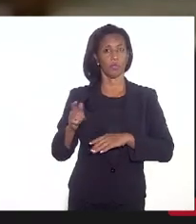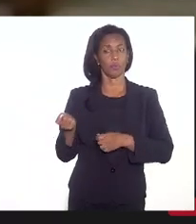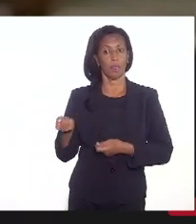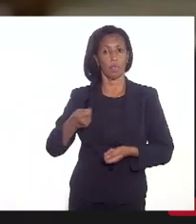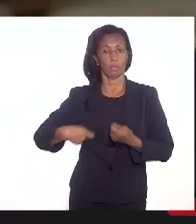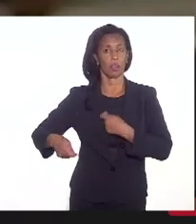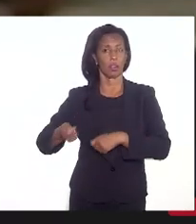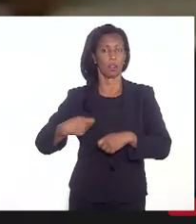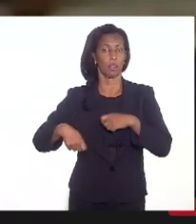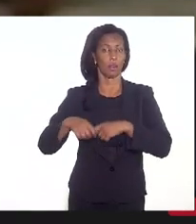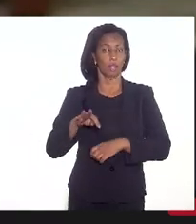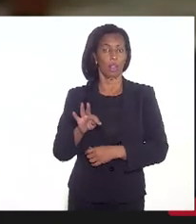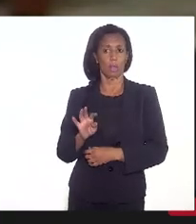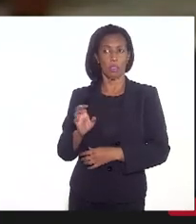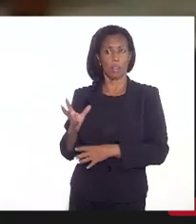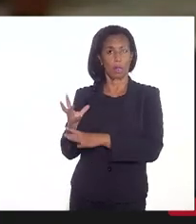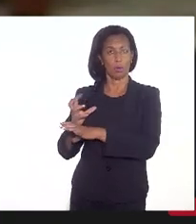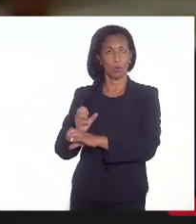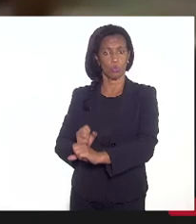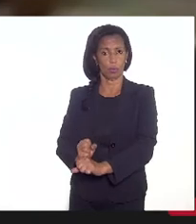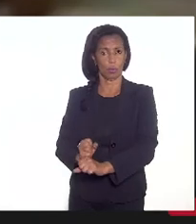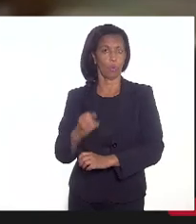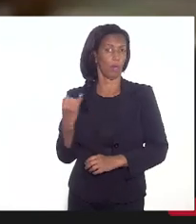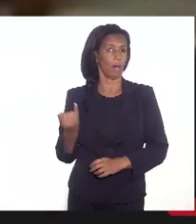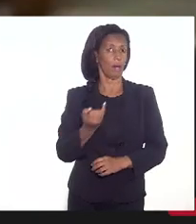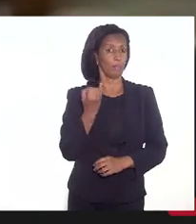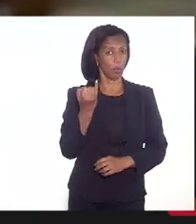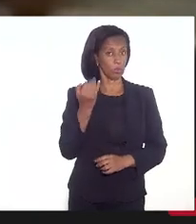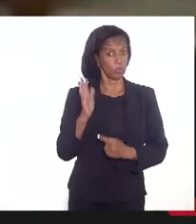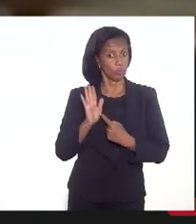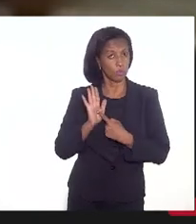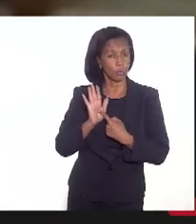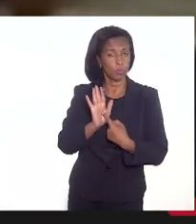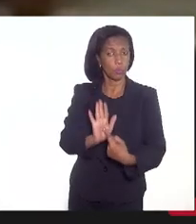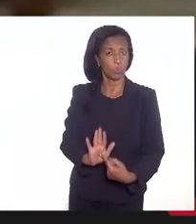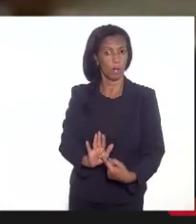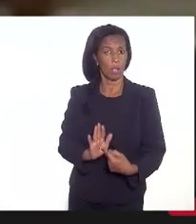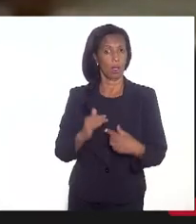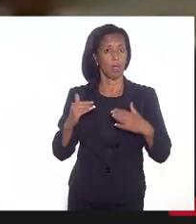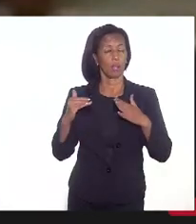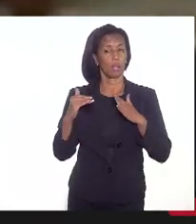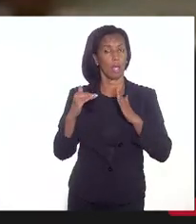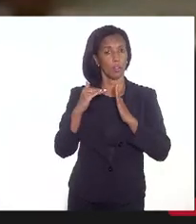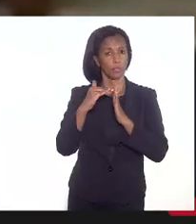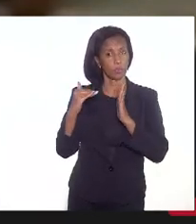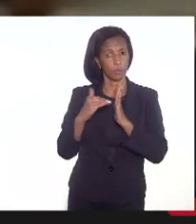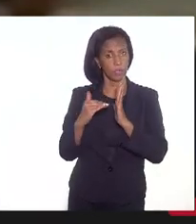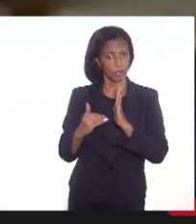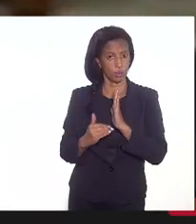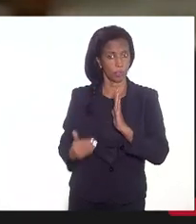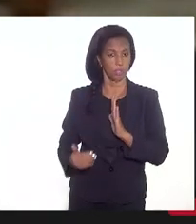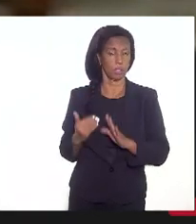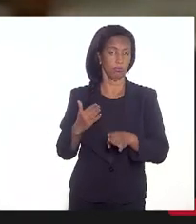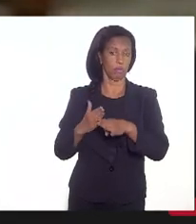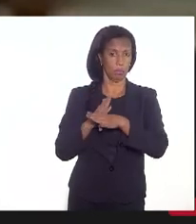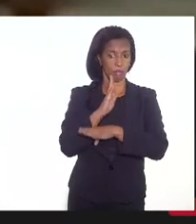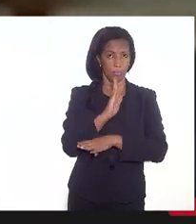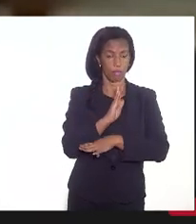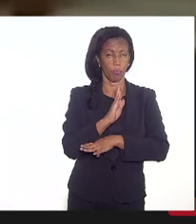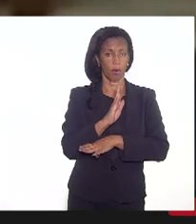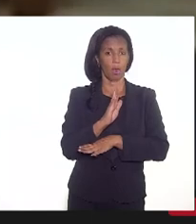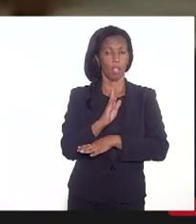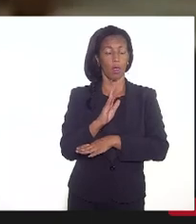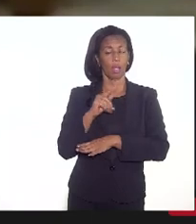com o Tesouro, é importante a gente já estar sinalizando que as medidas estão sendo aprovadas e o cenário está se